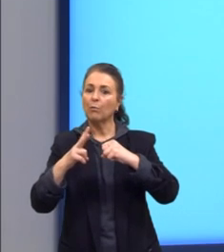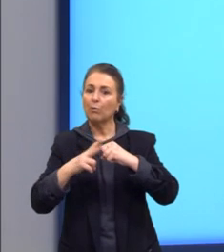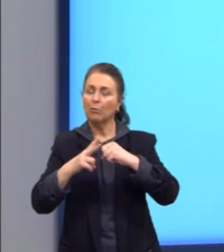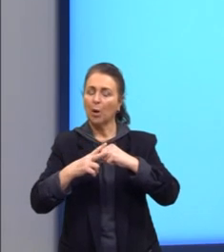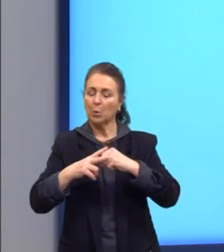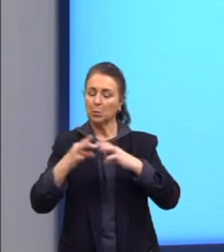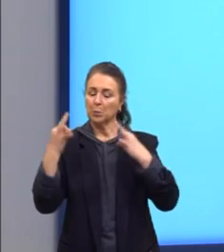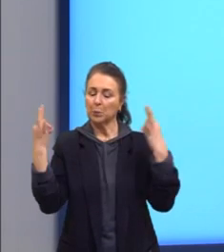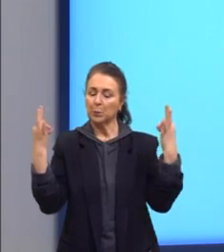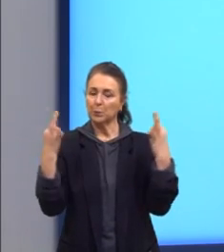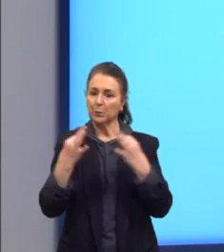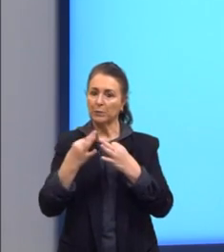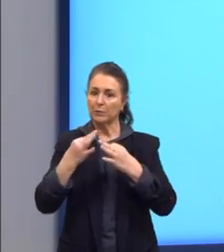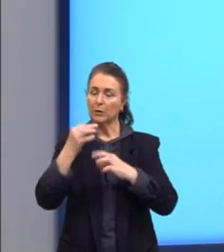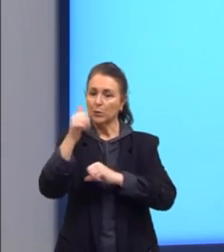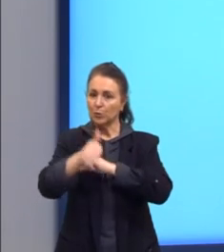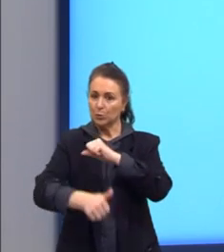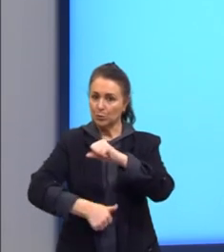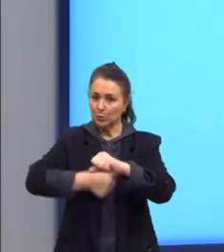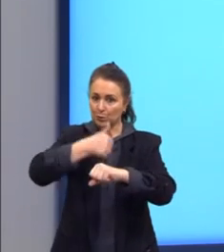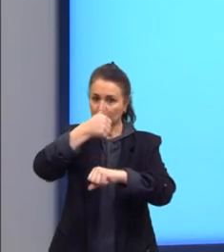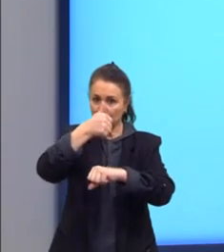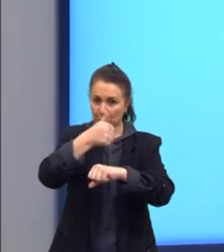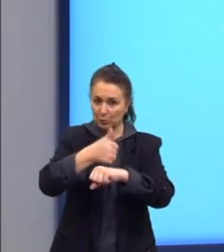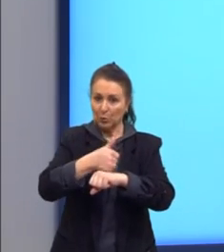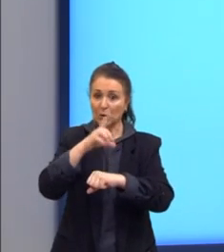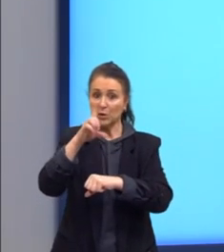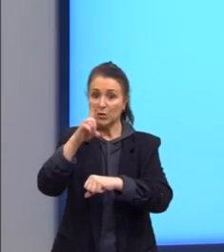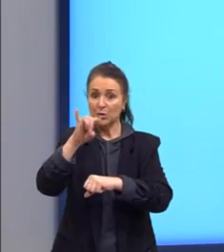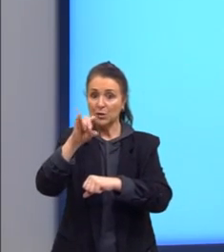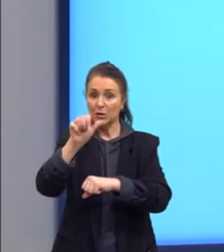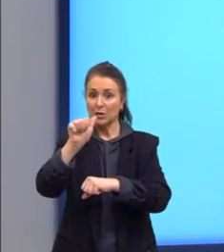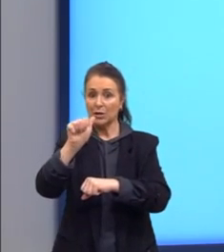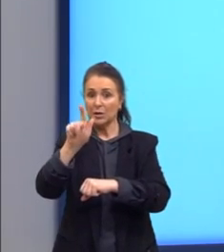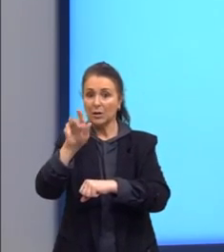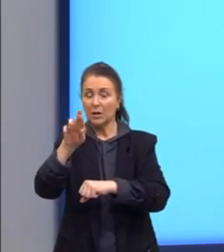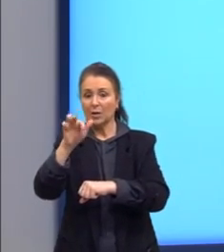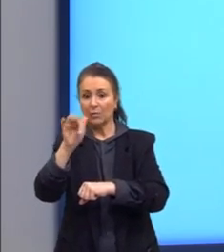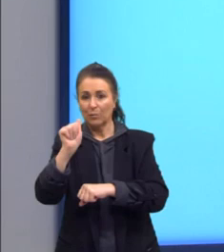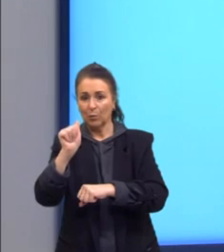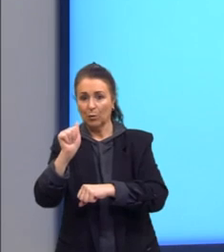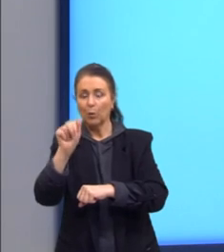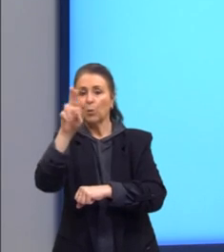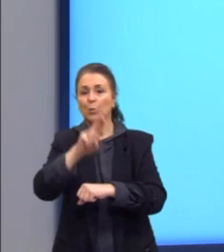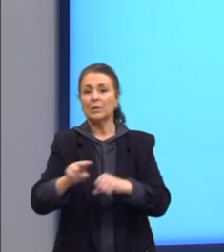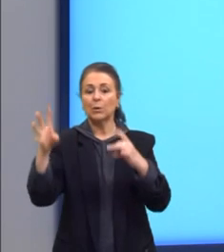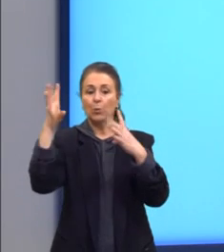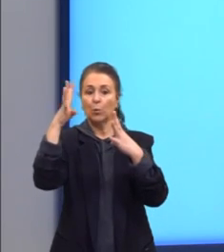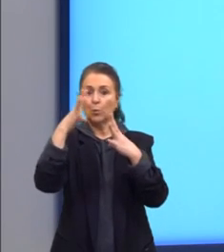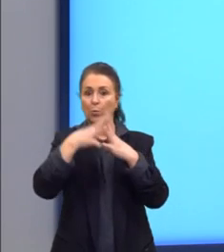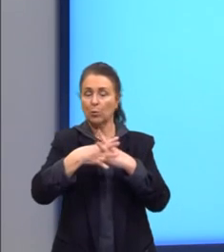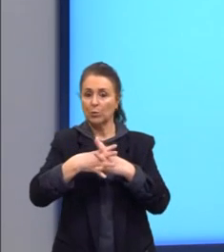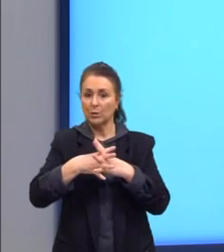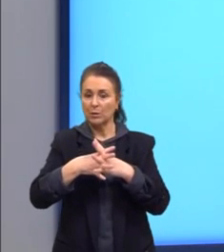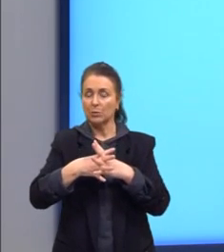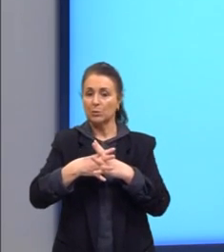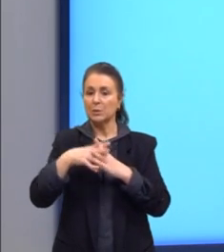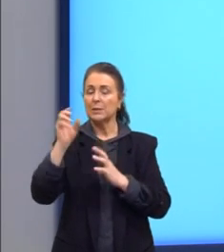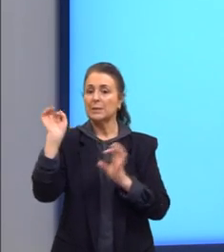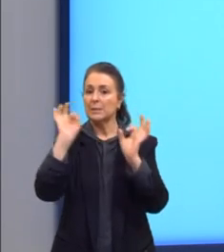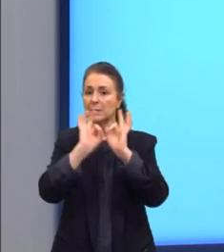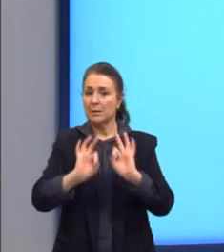substituição de dígrafos consonantais por consoentes simples, como o Q, U por K.